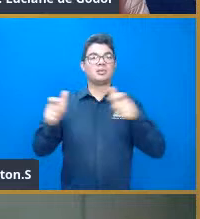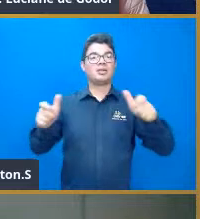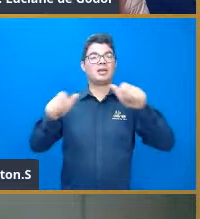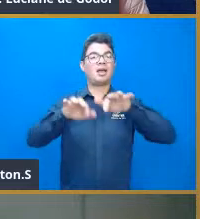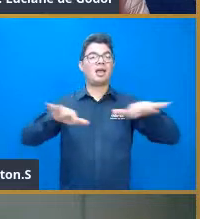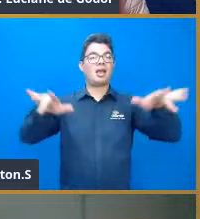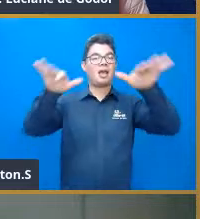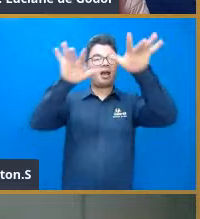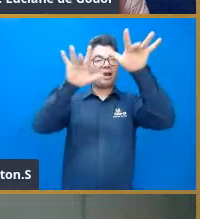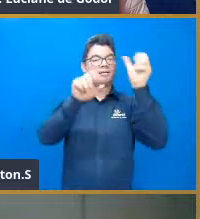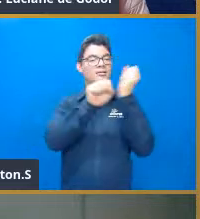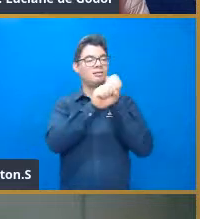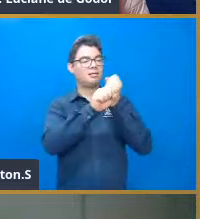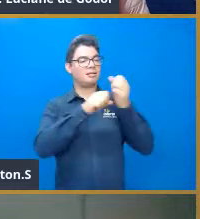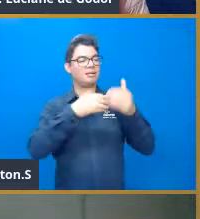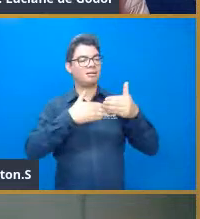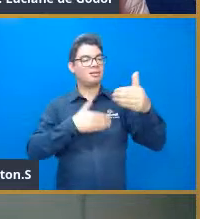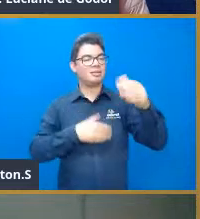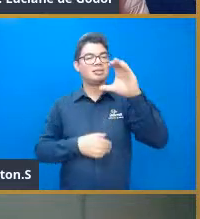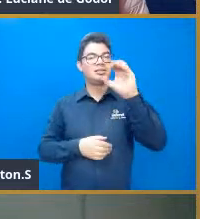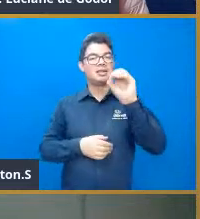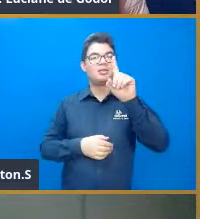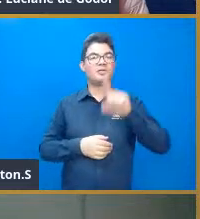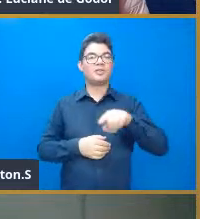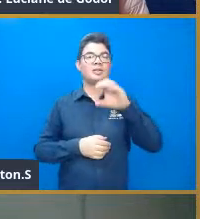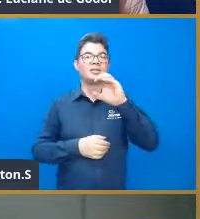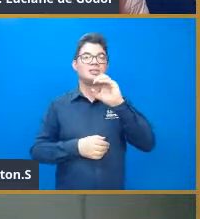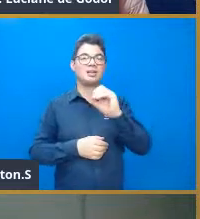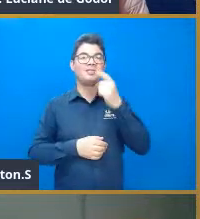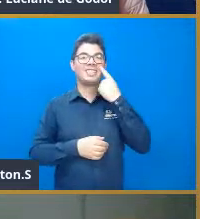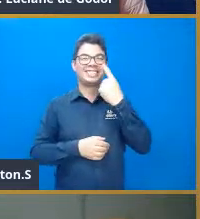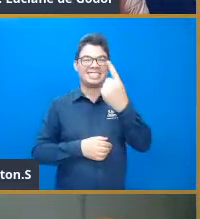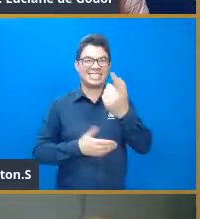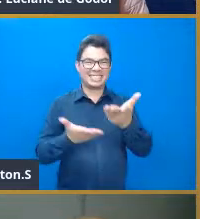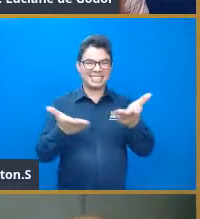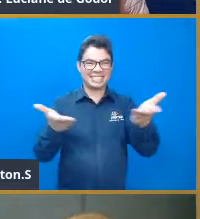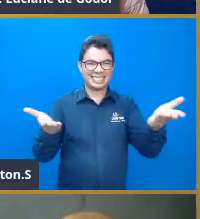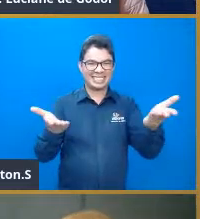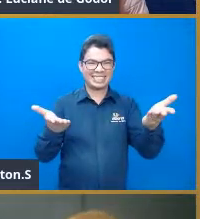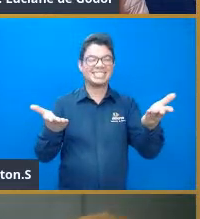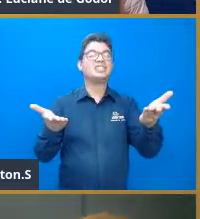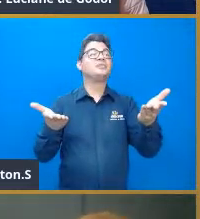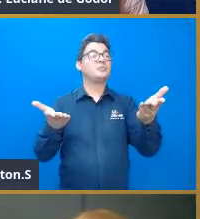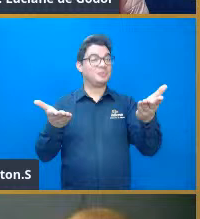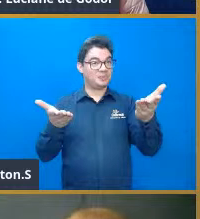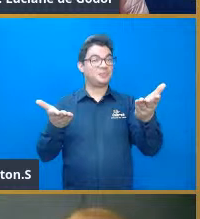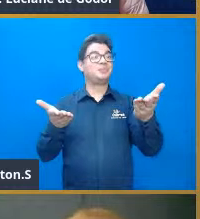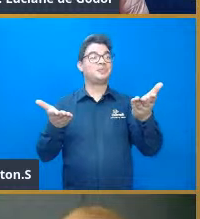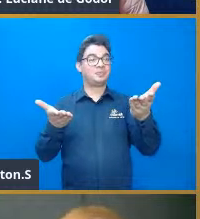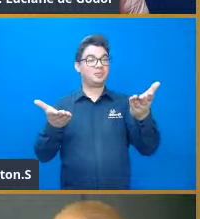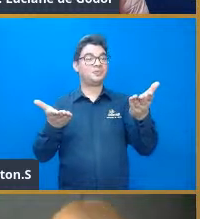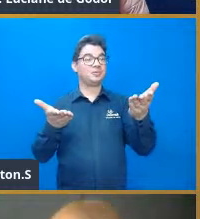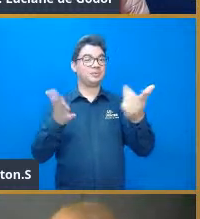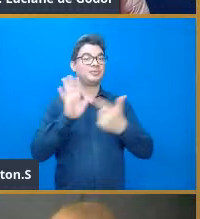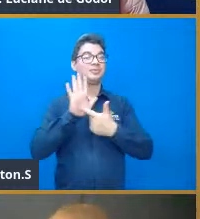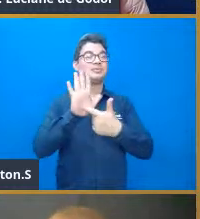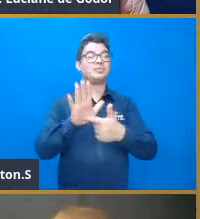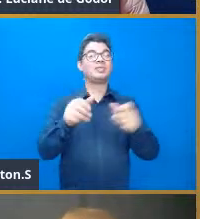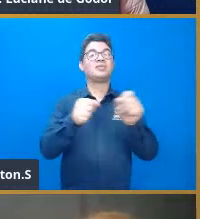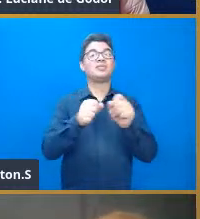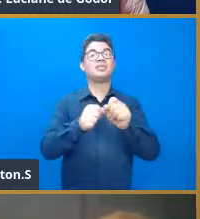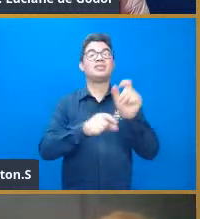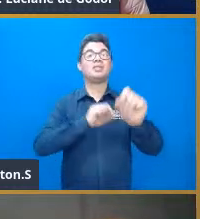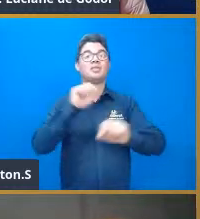a X anos, é dada por 0,05X ao quadrado, mais 0,1X, mais 3,4 partes por milhão. E aí, o que nós vamos fazer?